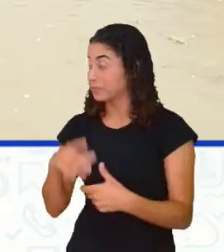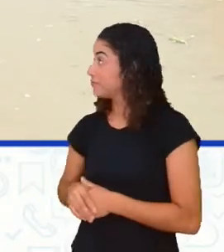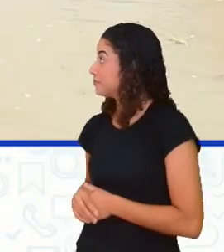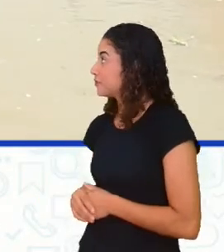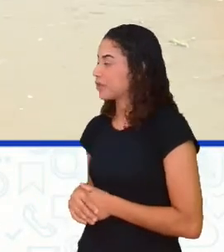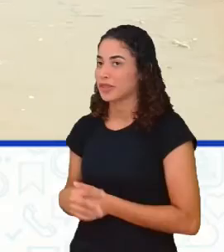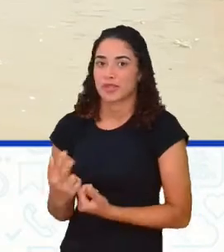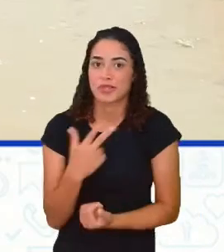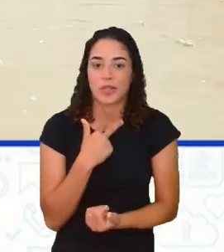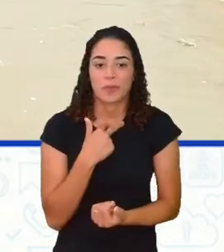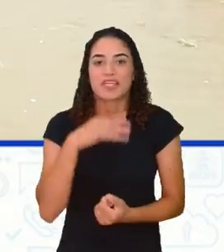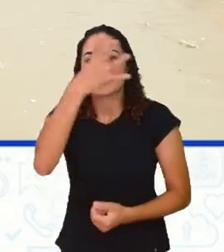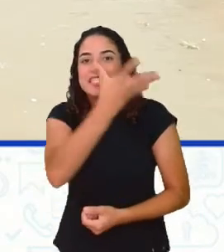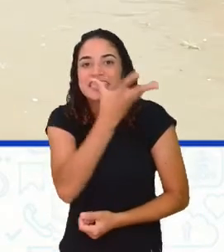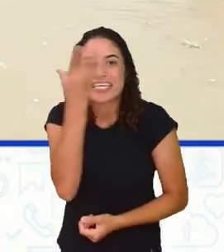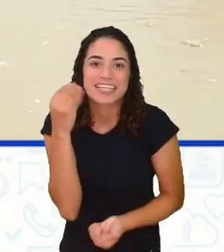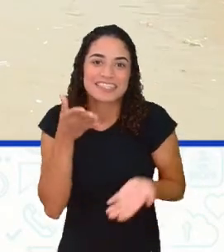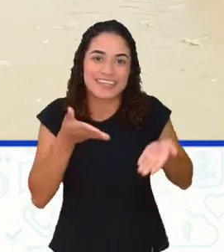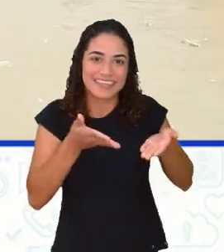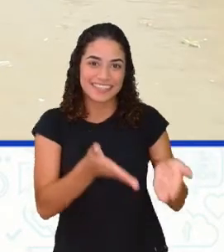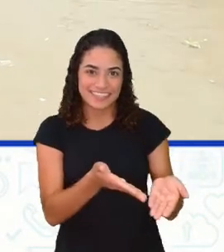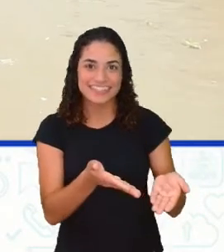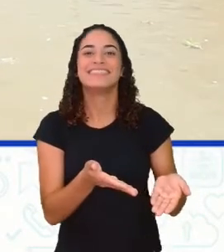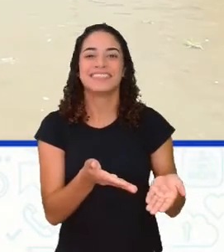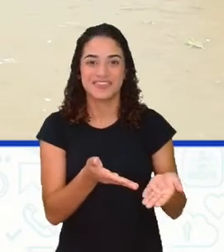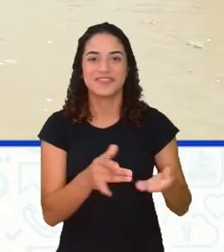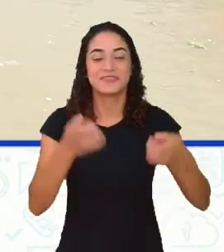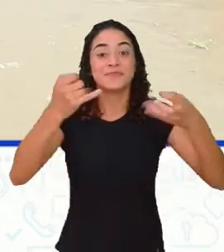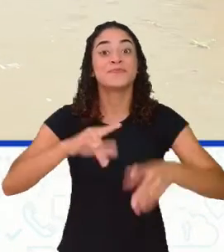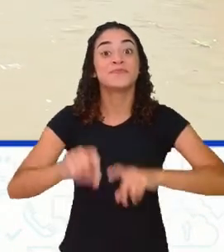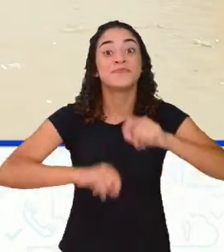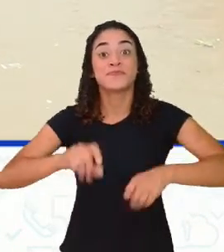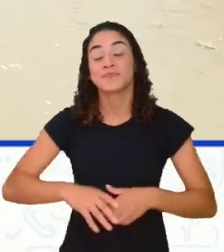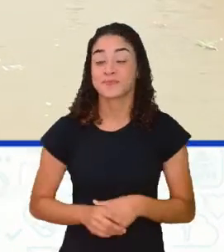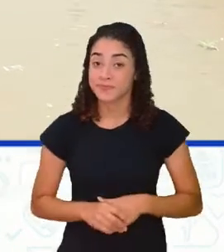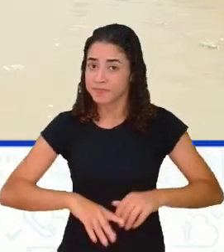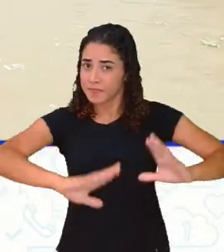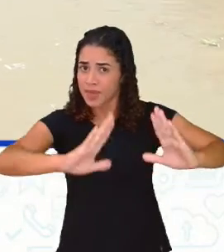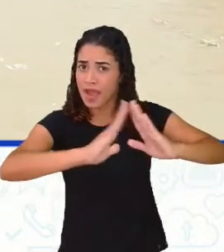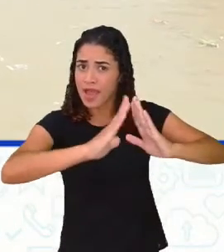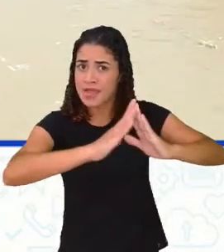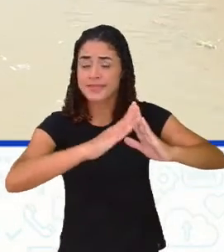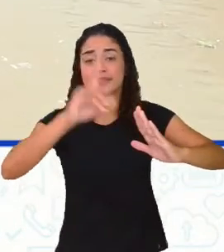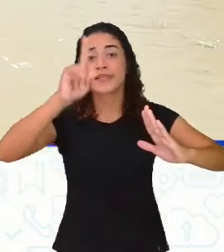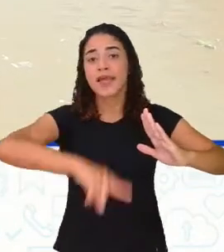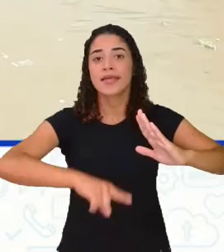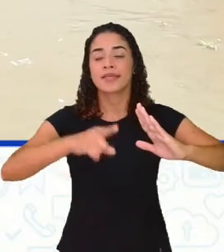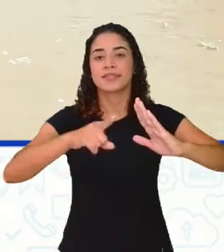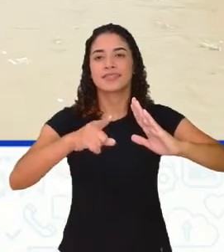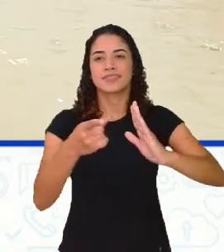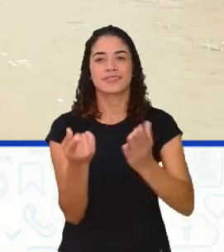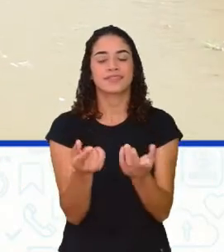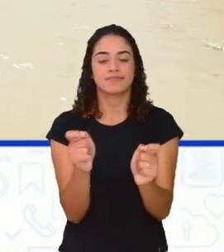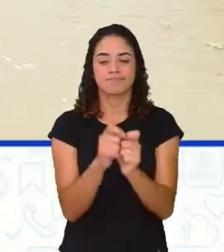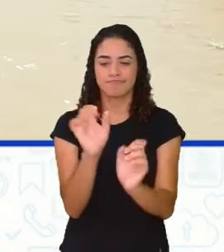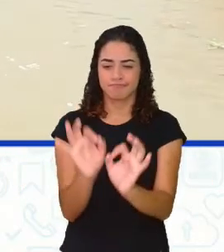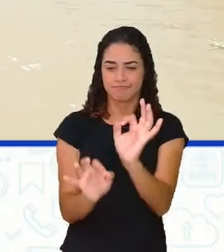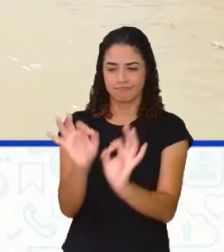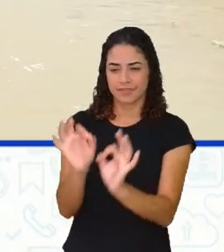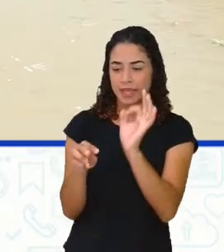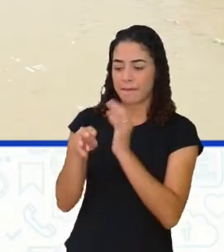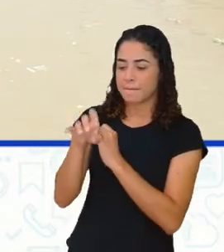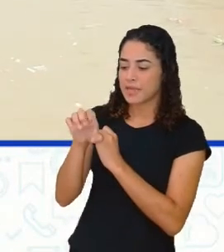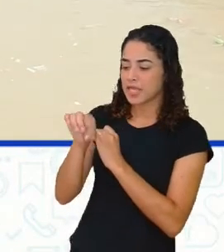não posso deixar de falar, não é? Que é que fala, não é? Que essa casa, ela era feita com muito